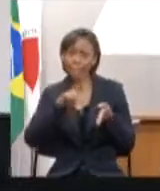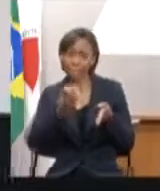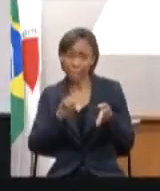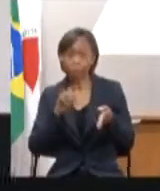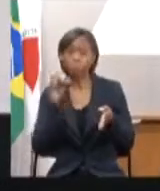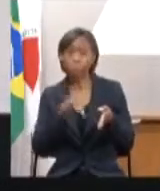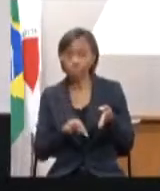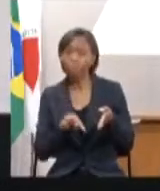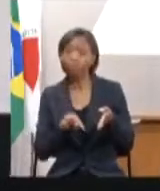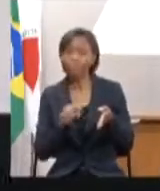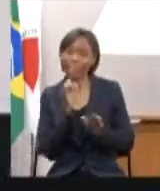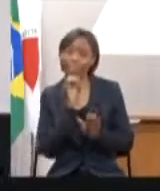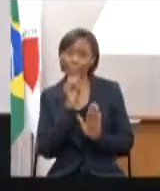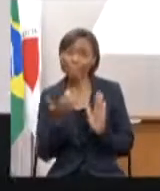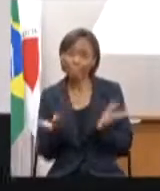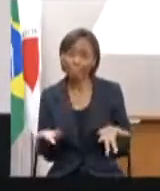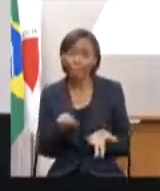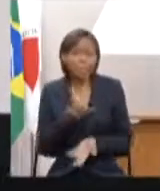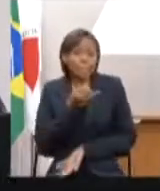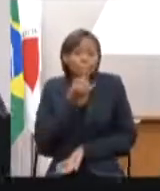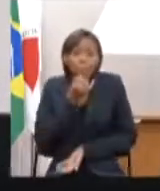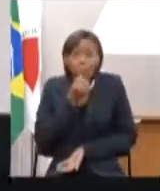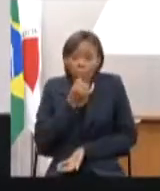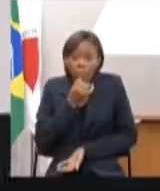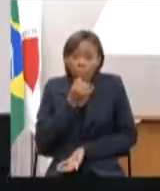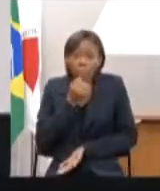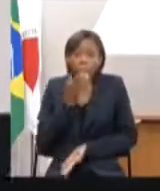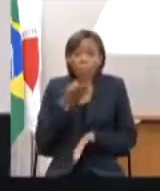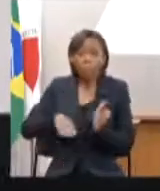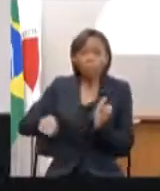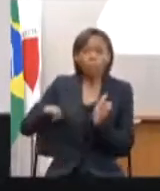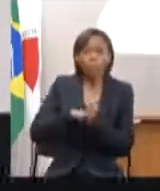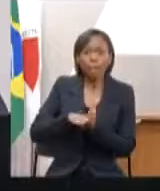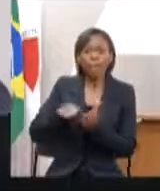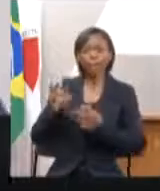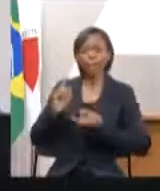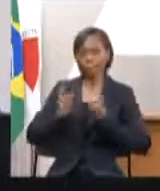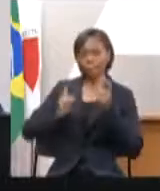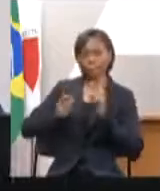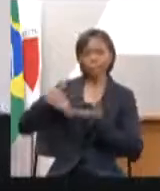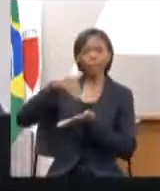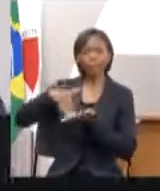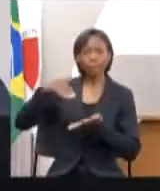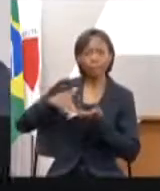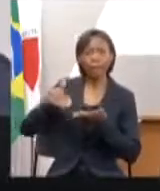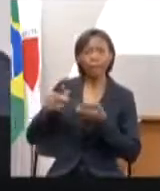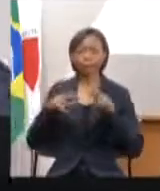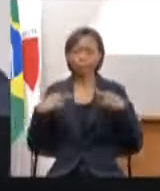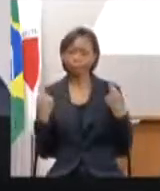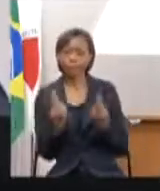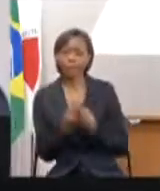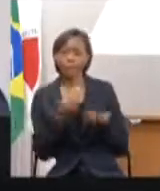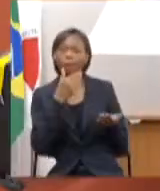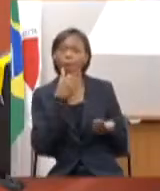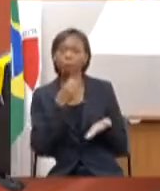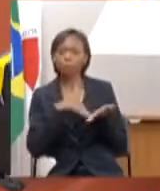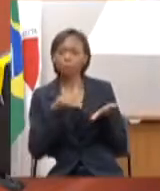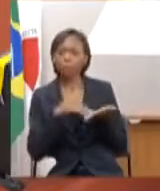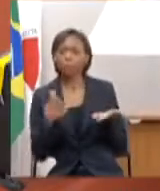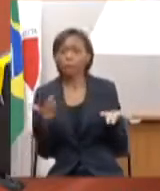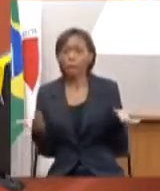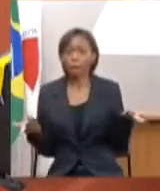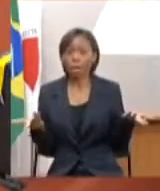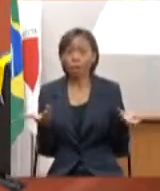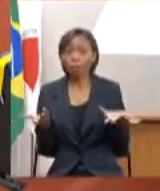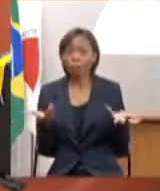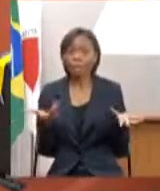PPAG mas é triste chegar reunir com a secretária reunir com o secretário eles assim os